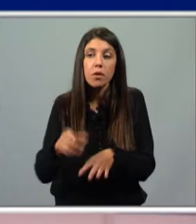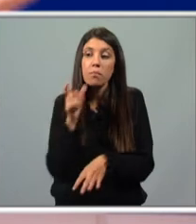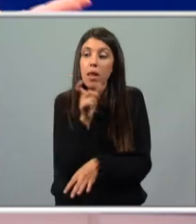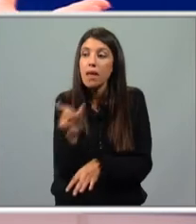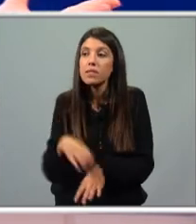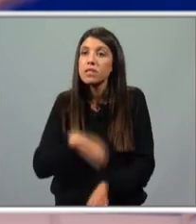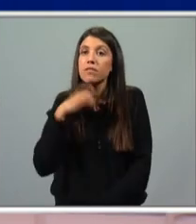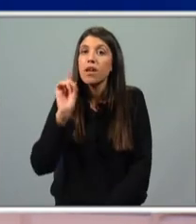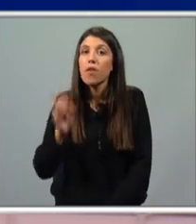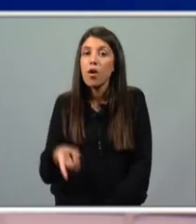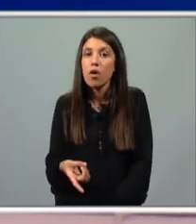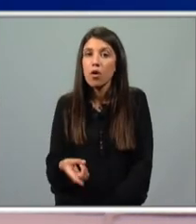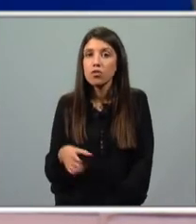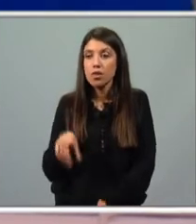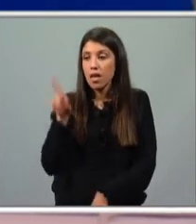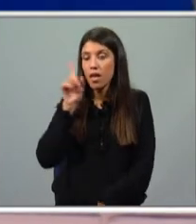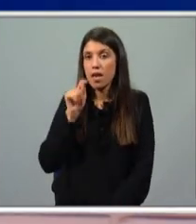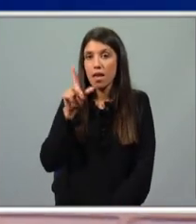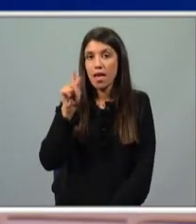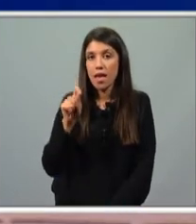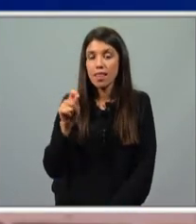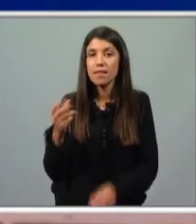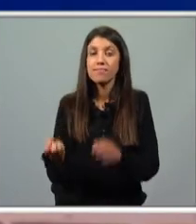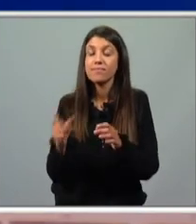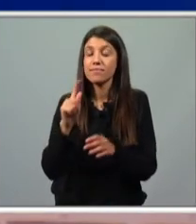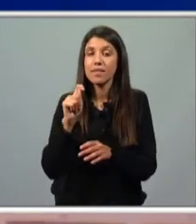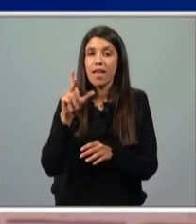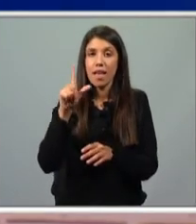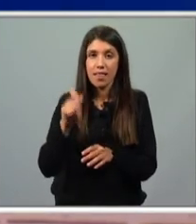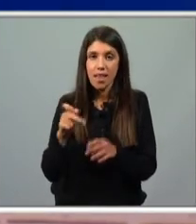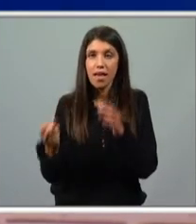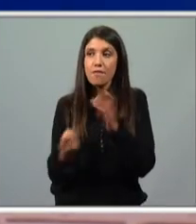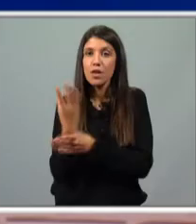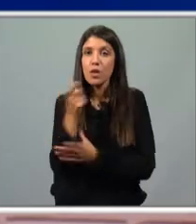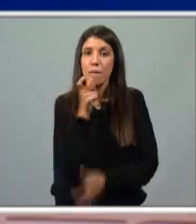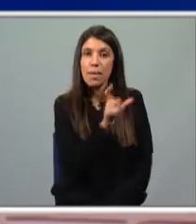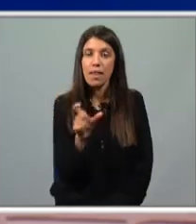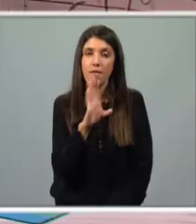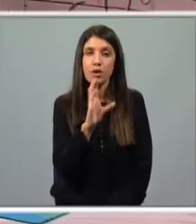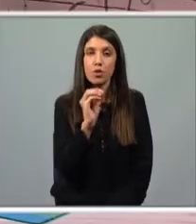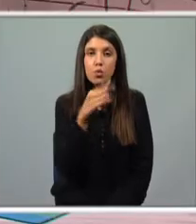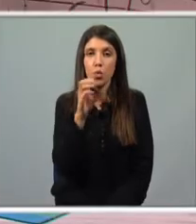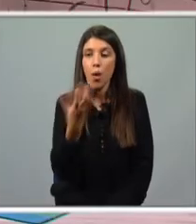como aconteceu também com ela, que inventou, acha ela, inventou a palavra João, mas não sabe o que significa.